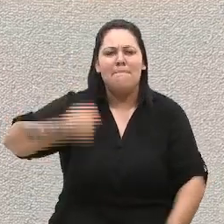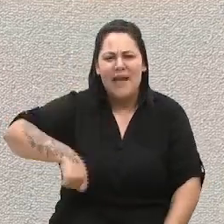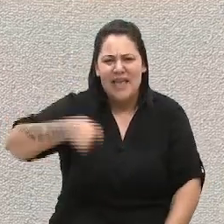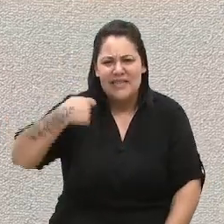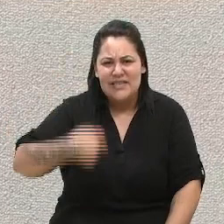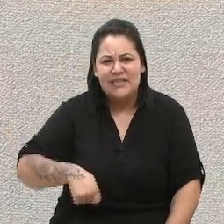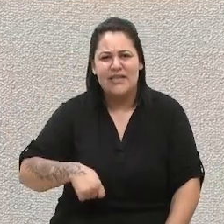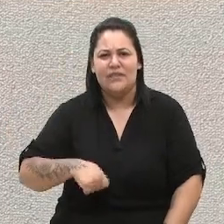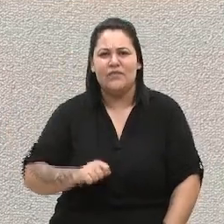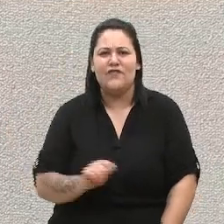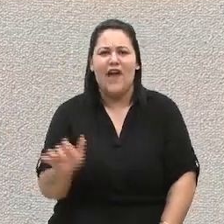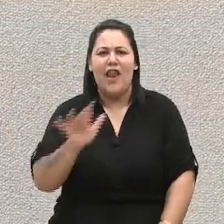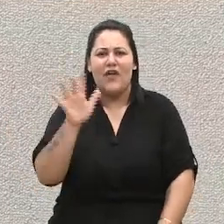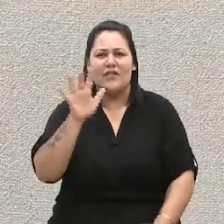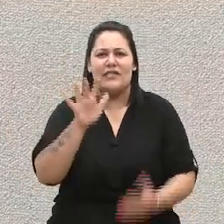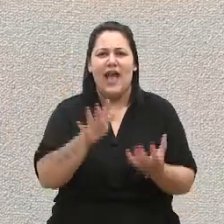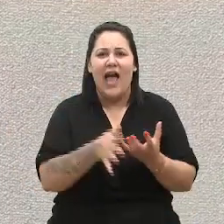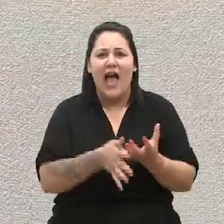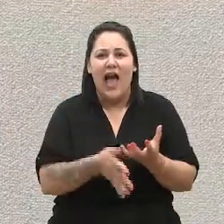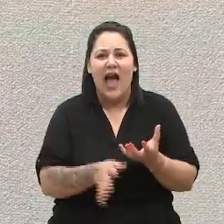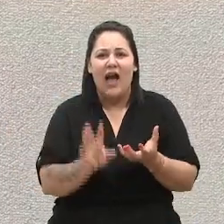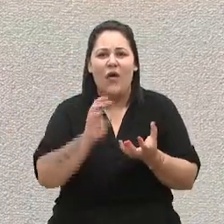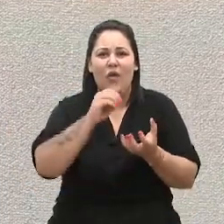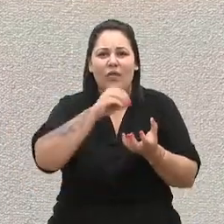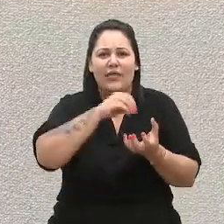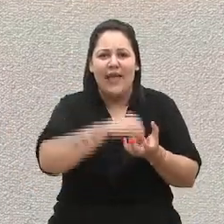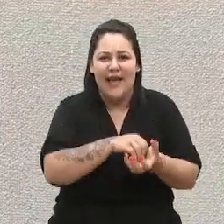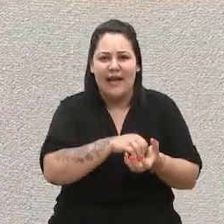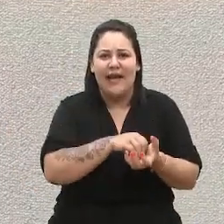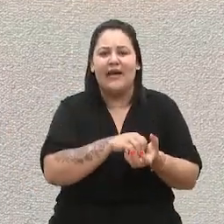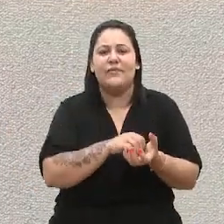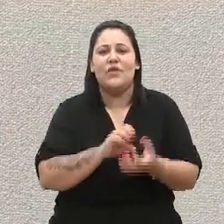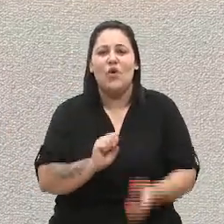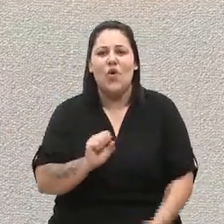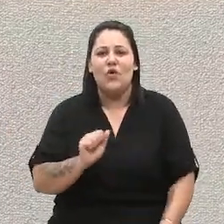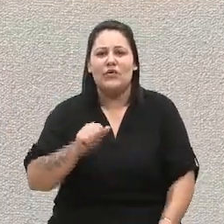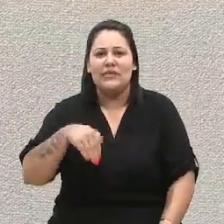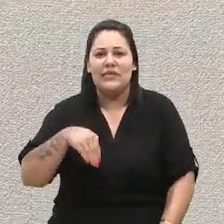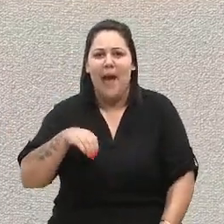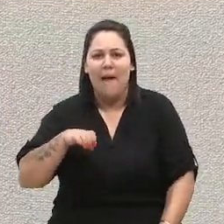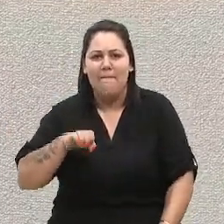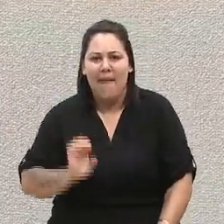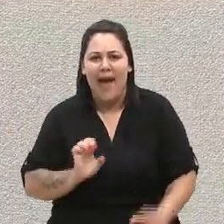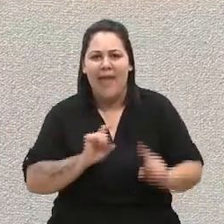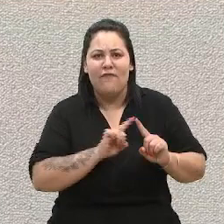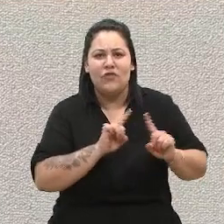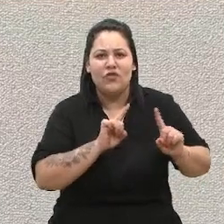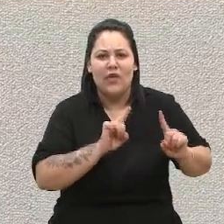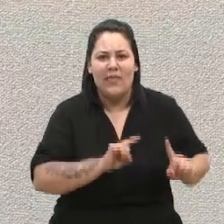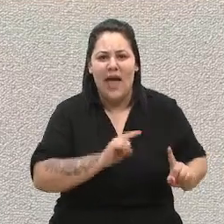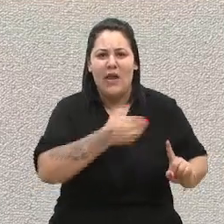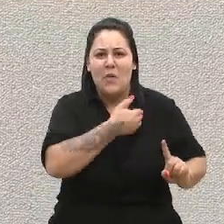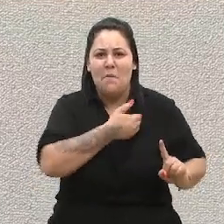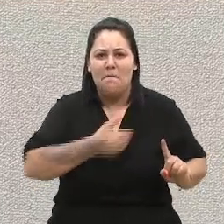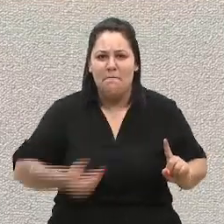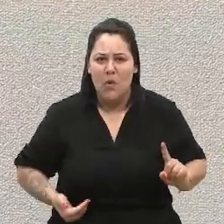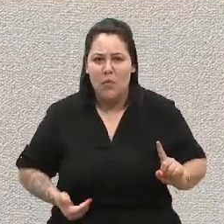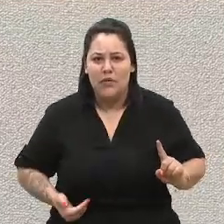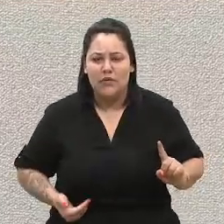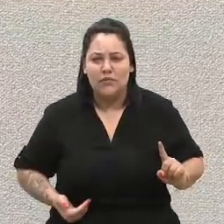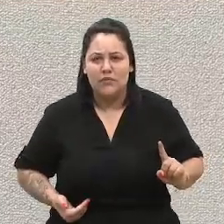Codeca, valorizar o Samae, valorizar os servidores públicos. A Codeca